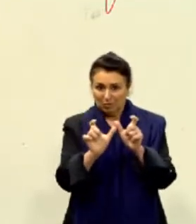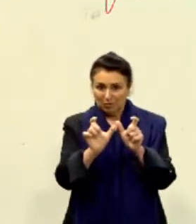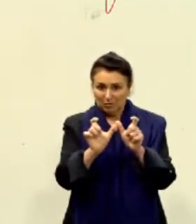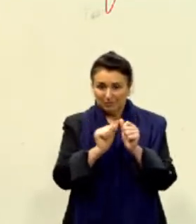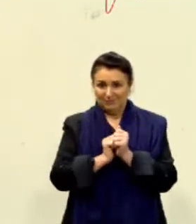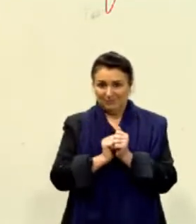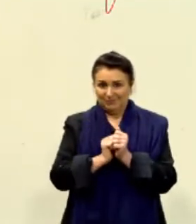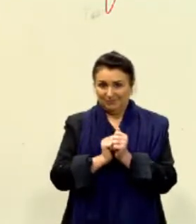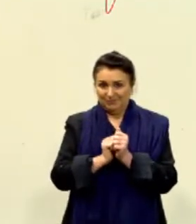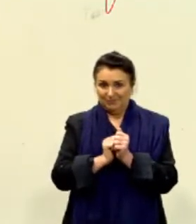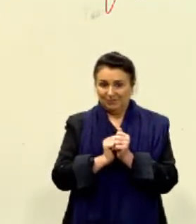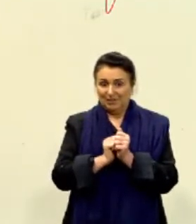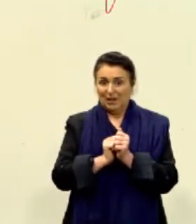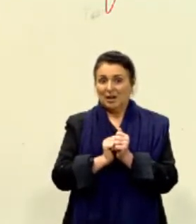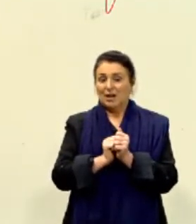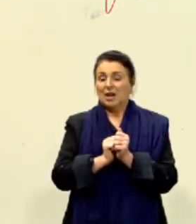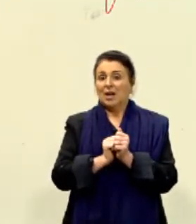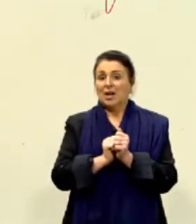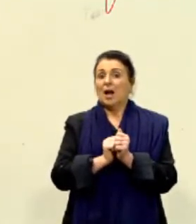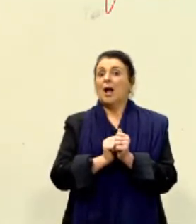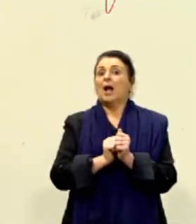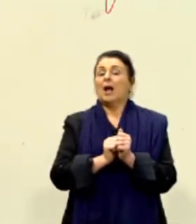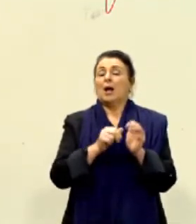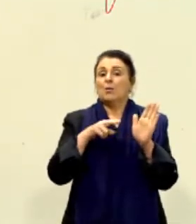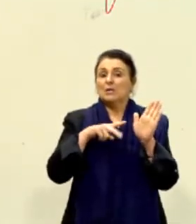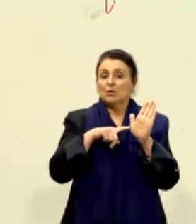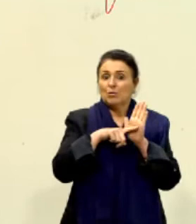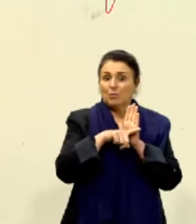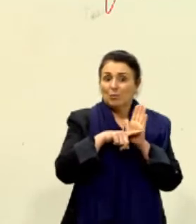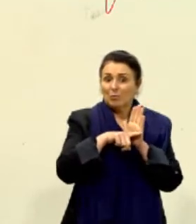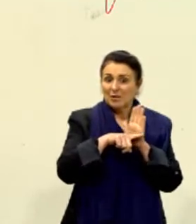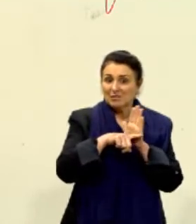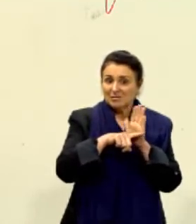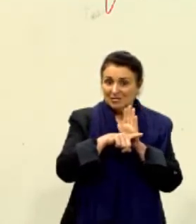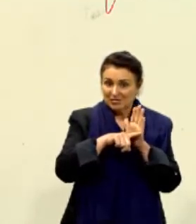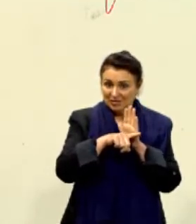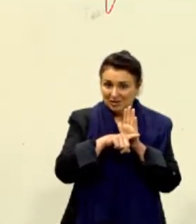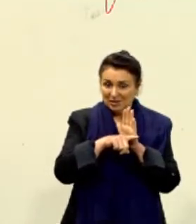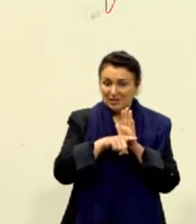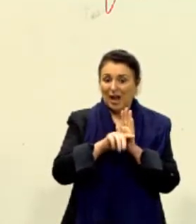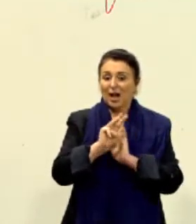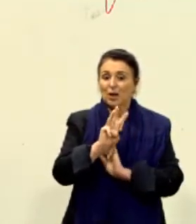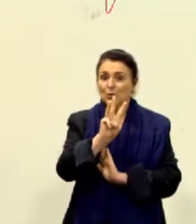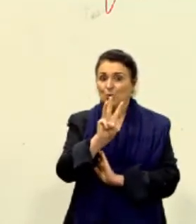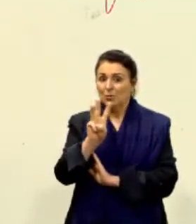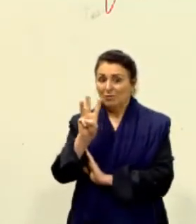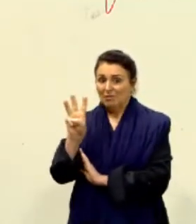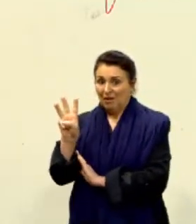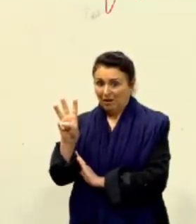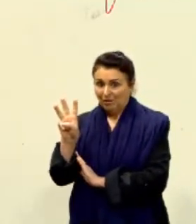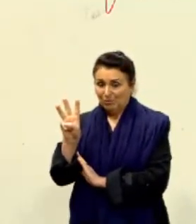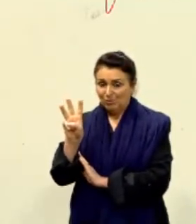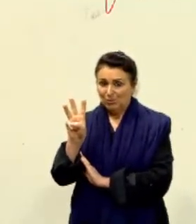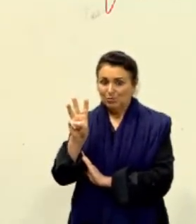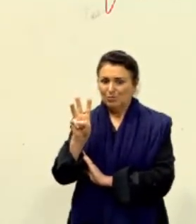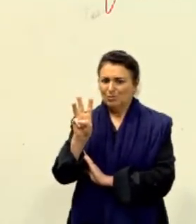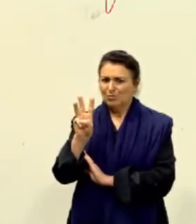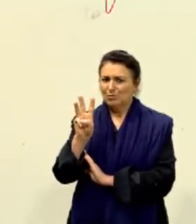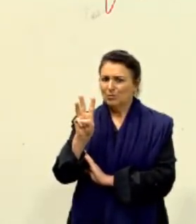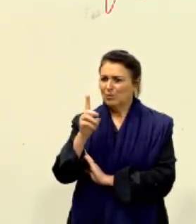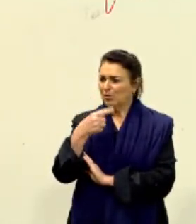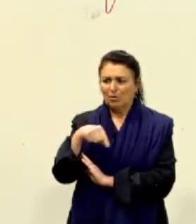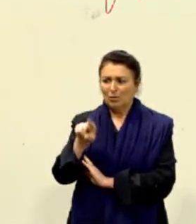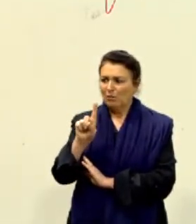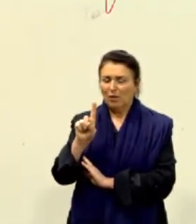Segundo pesquisa do site Meio e Mensagem, não frequenta o cinema. Opa, peraí,